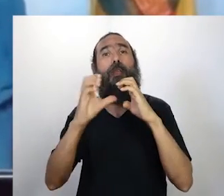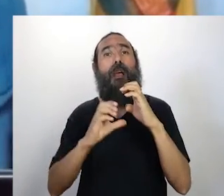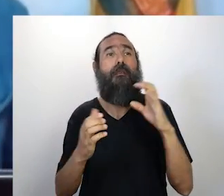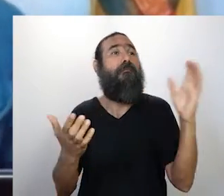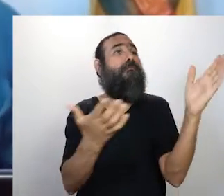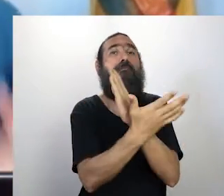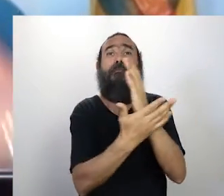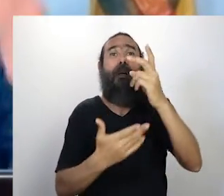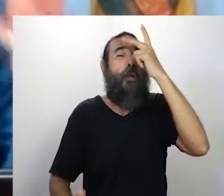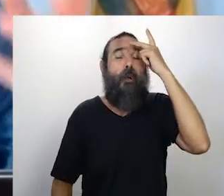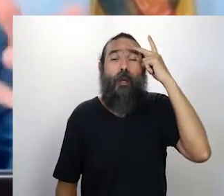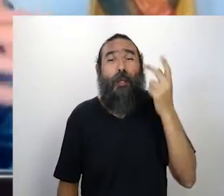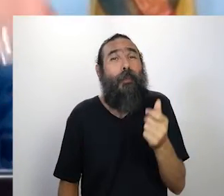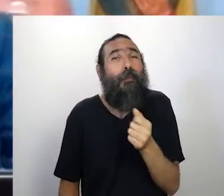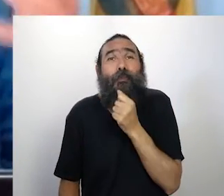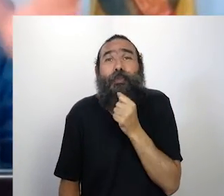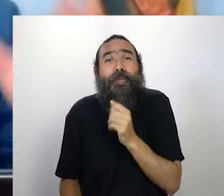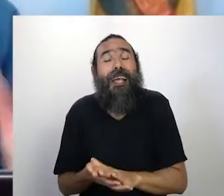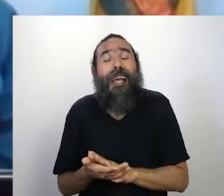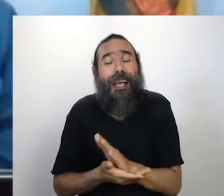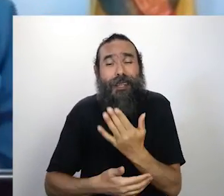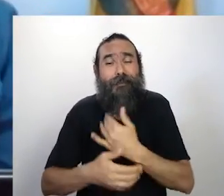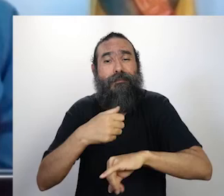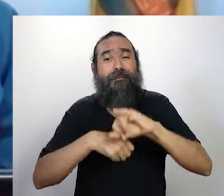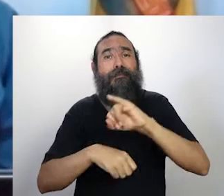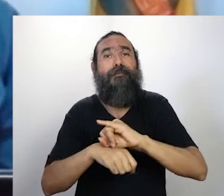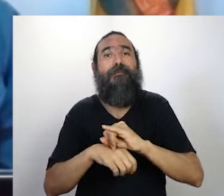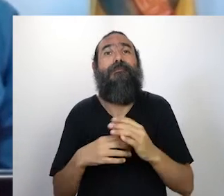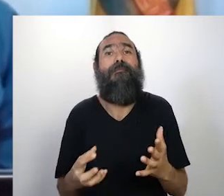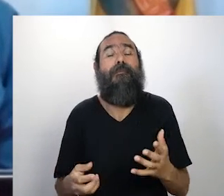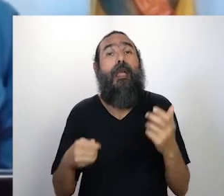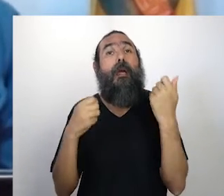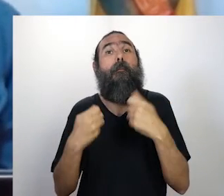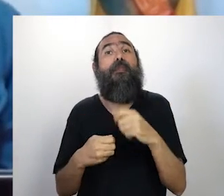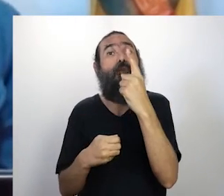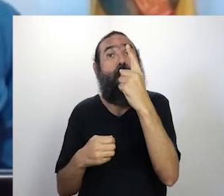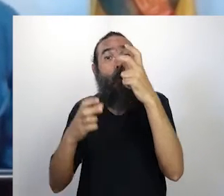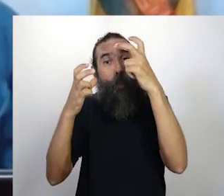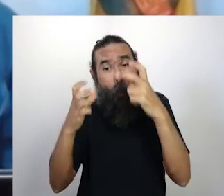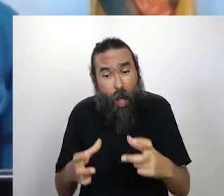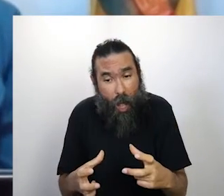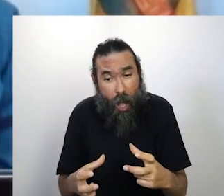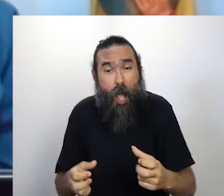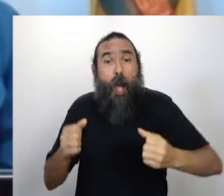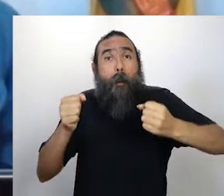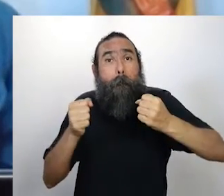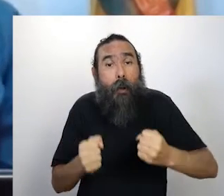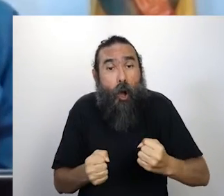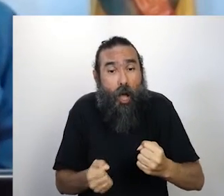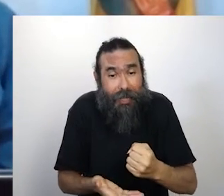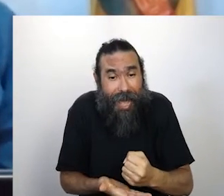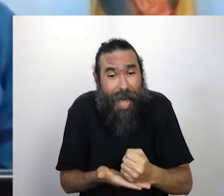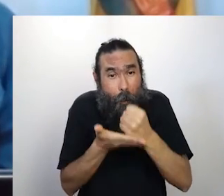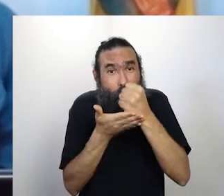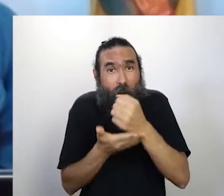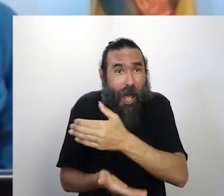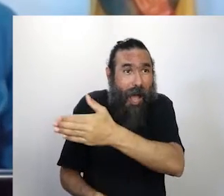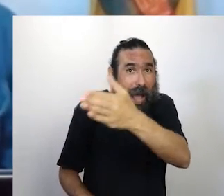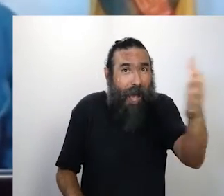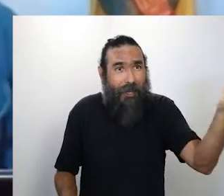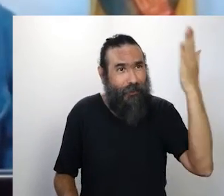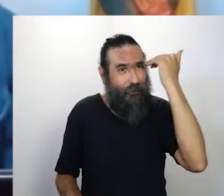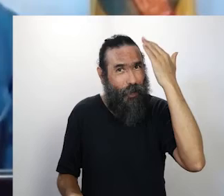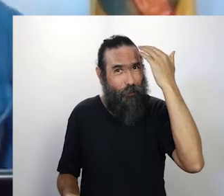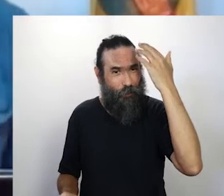Então, se tivesse um espaço, plataformas, lugares, um núcleo que pudesse estar trazendo esses artistas, esses mestres, esses grupos da tradição, seria